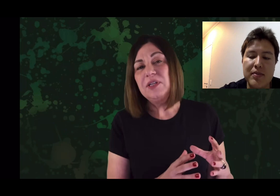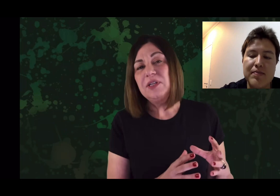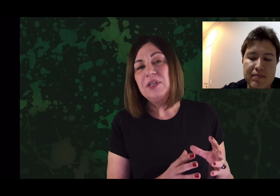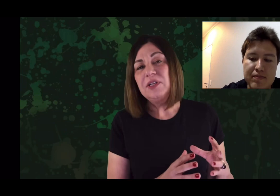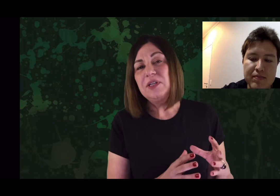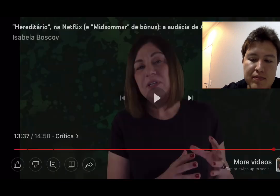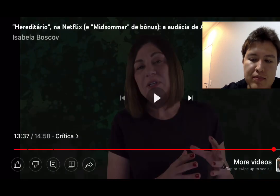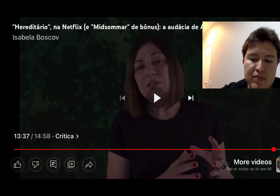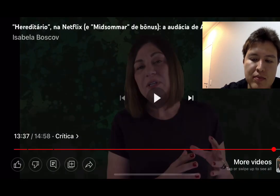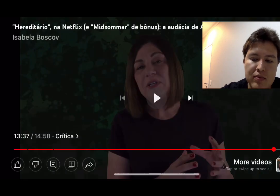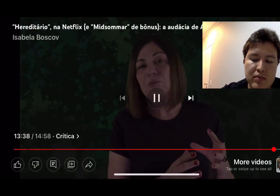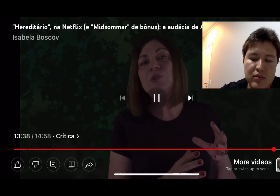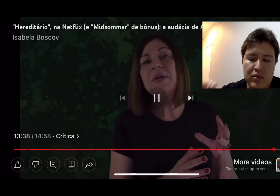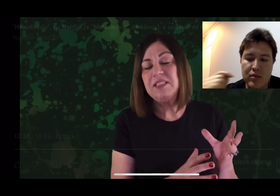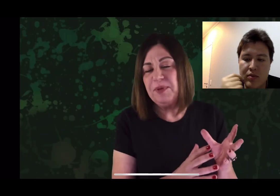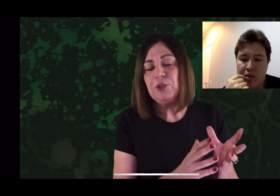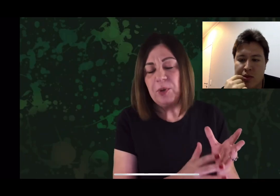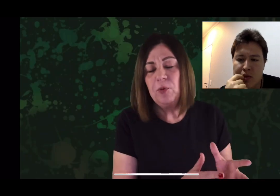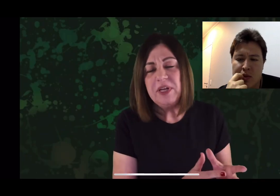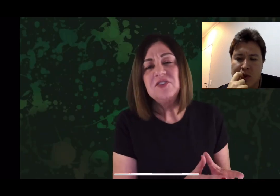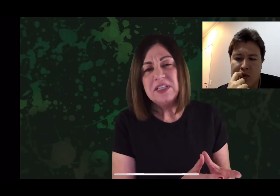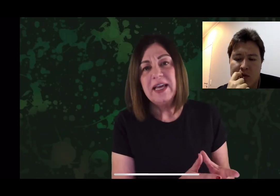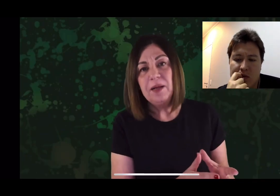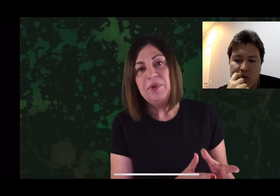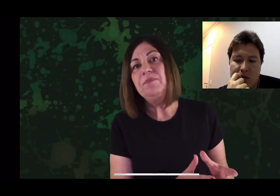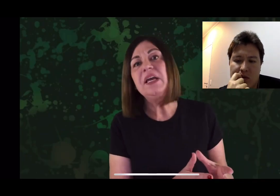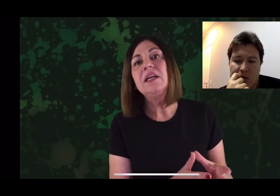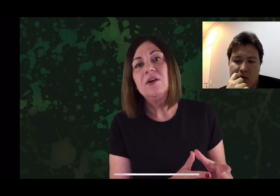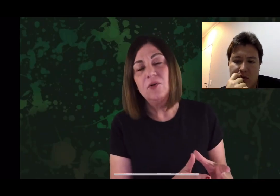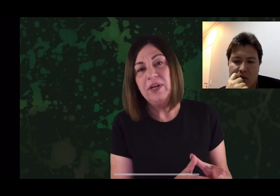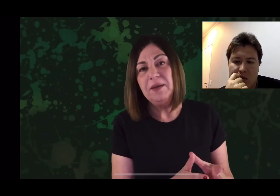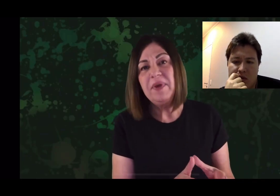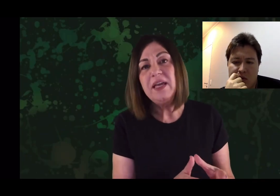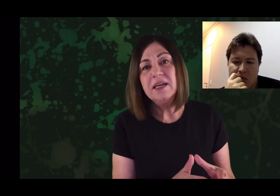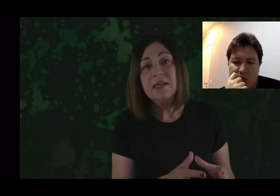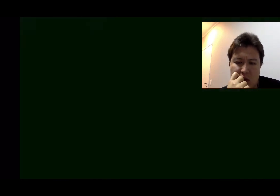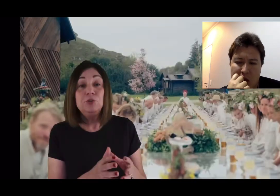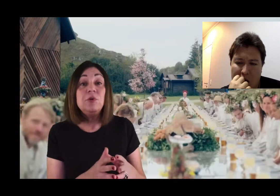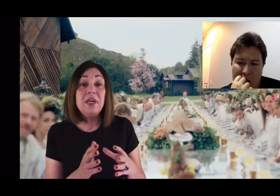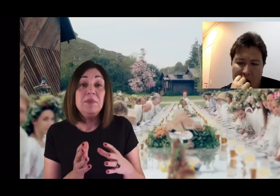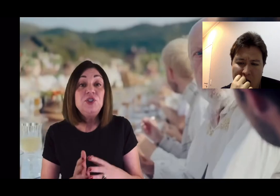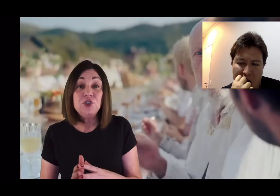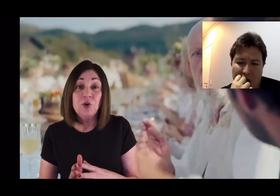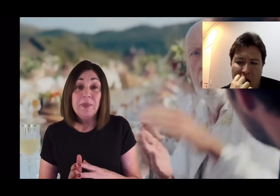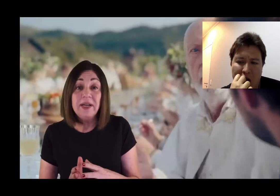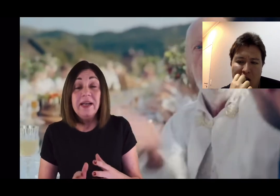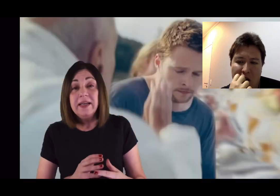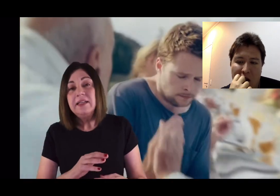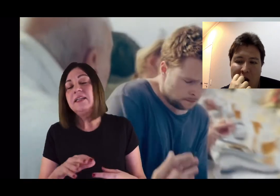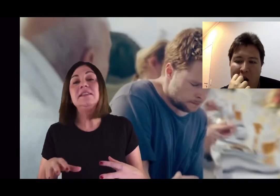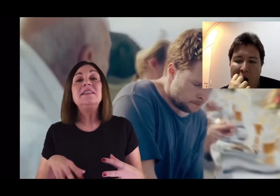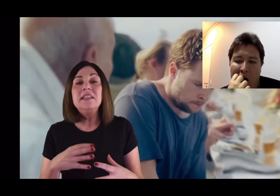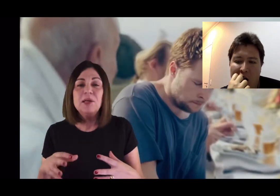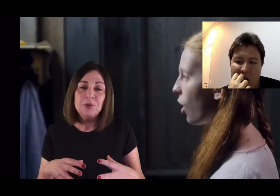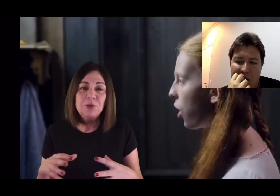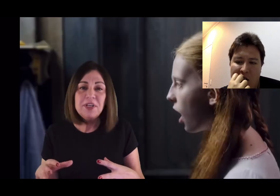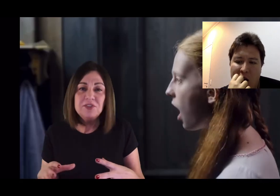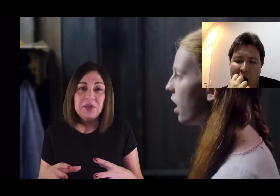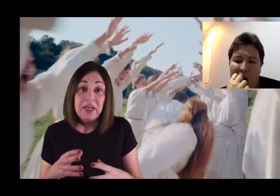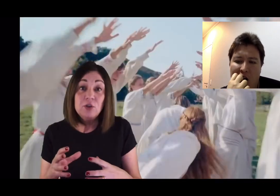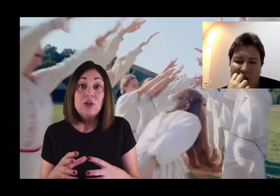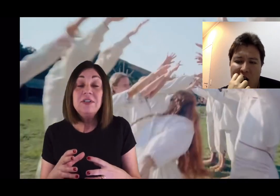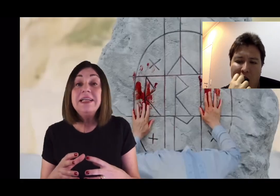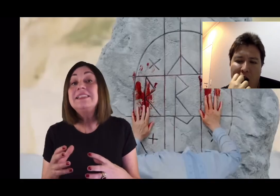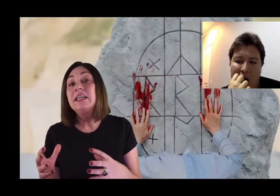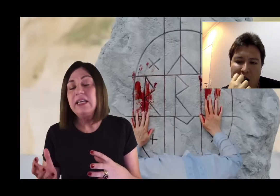Oscar. Muito mais medo, pelo menos naquela primeira hora e meia, do que Midsommar, que transita muito